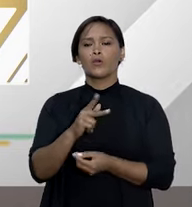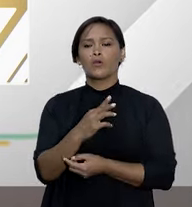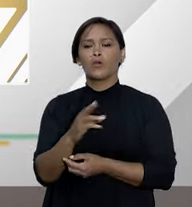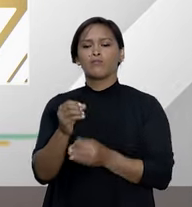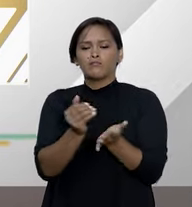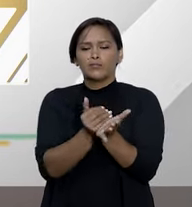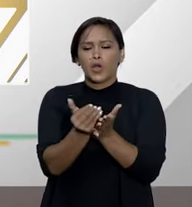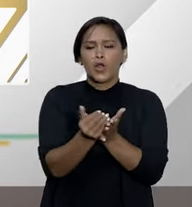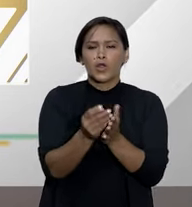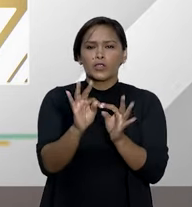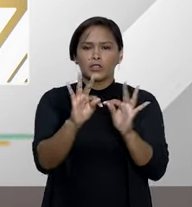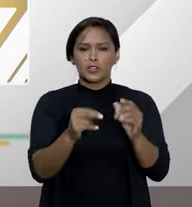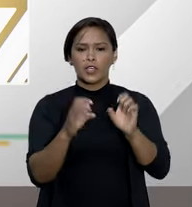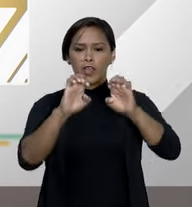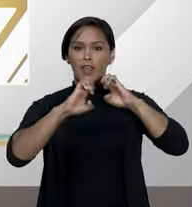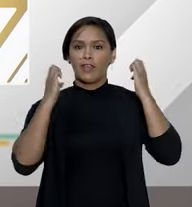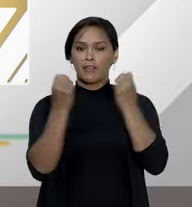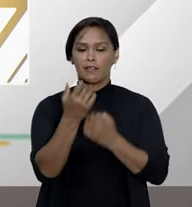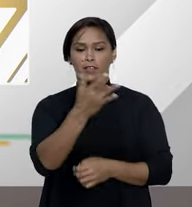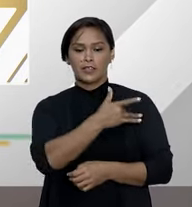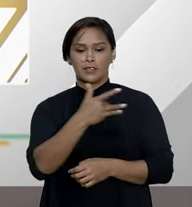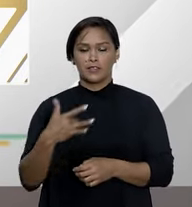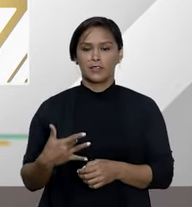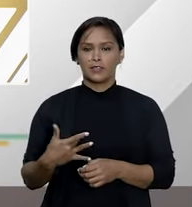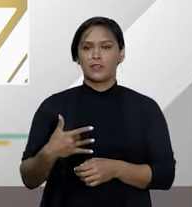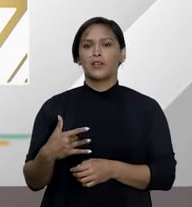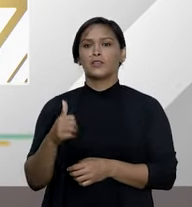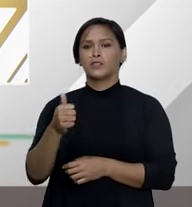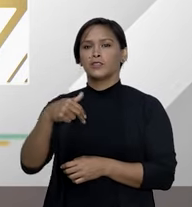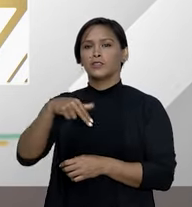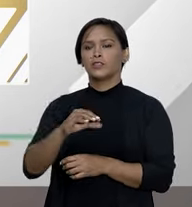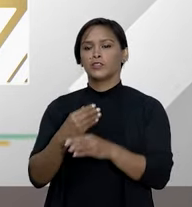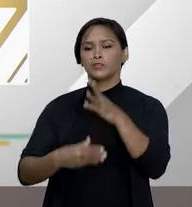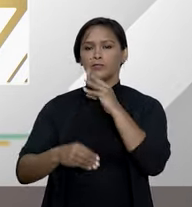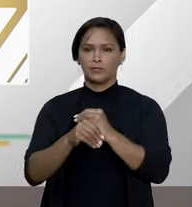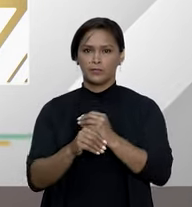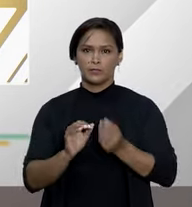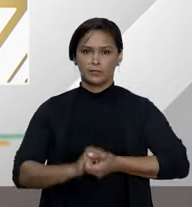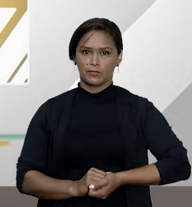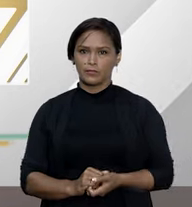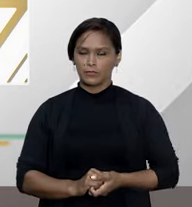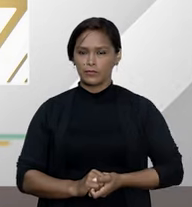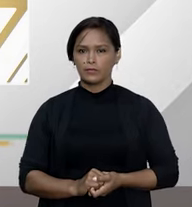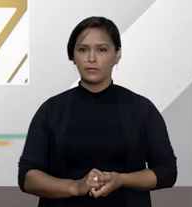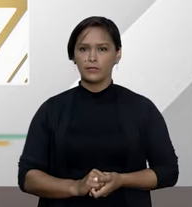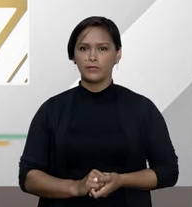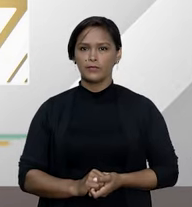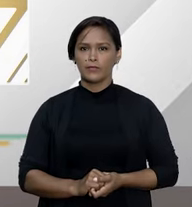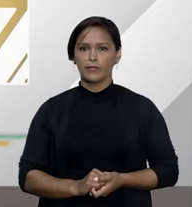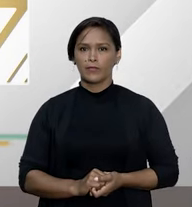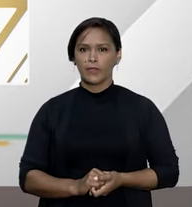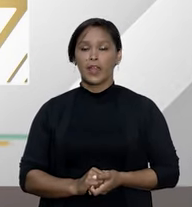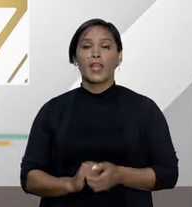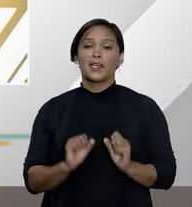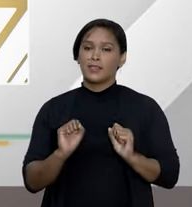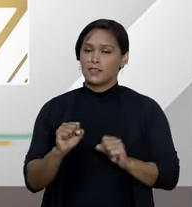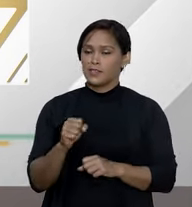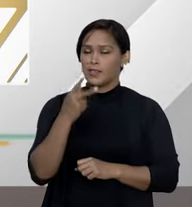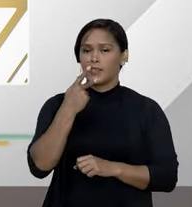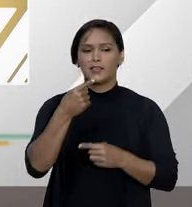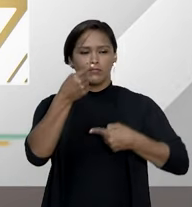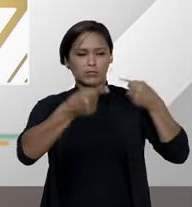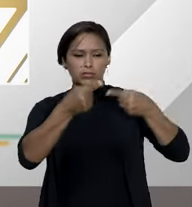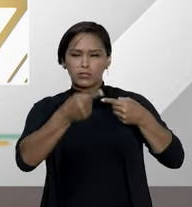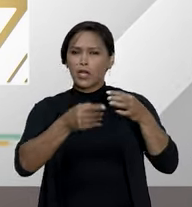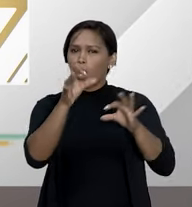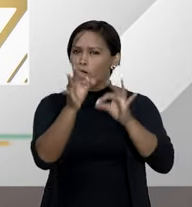procedimentos e eventos em saúde da Agência Nacional de Saúde Suplementar? É uma discussão no